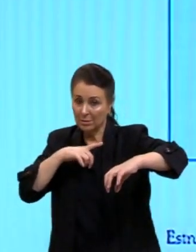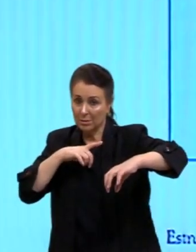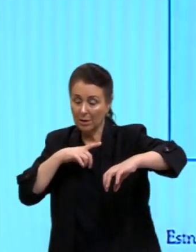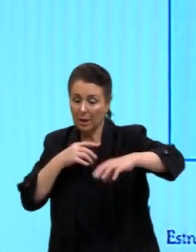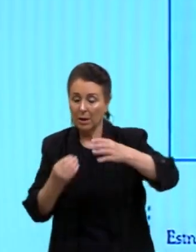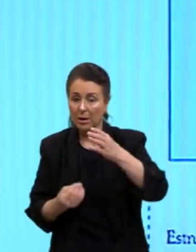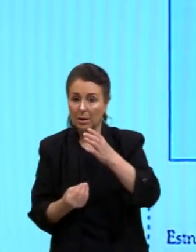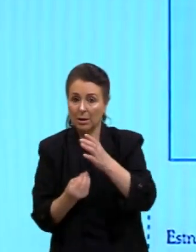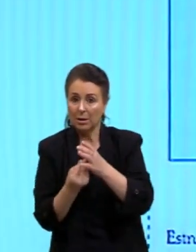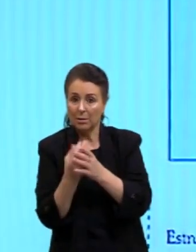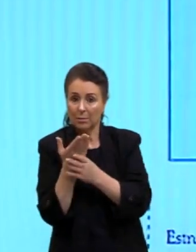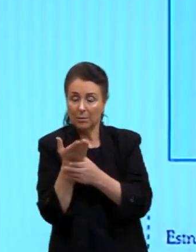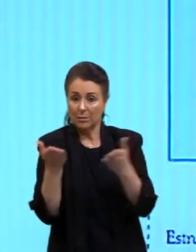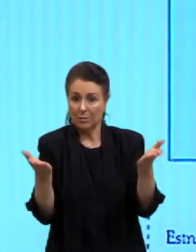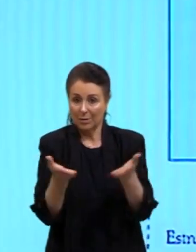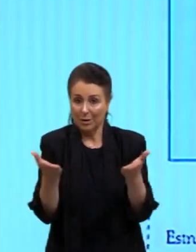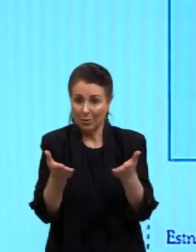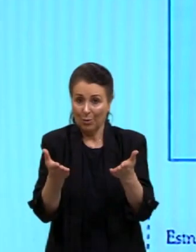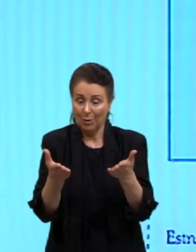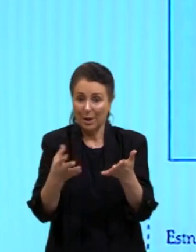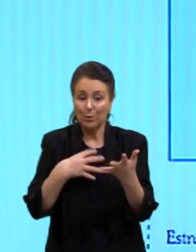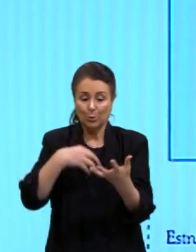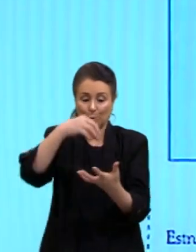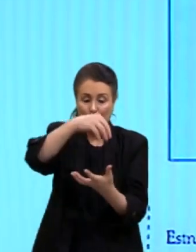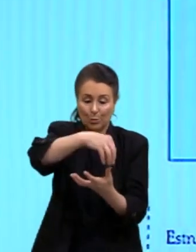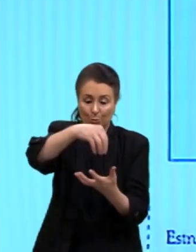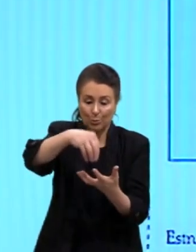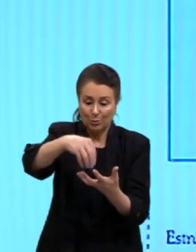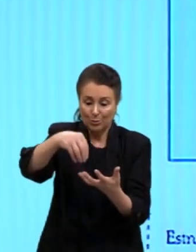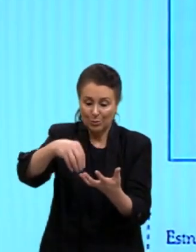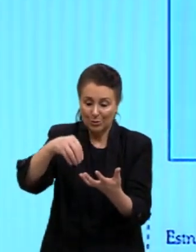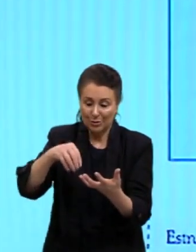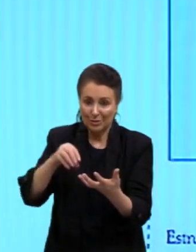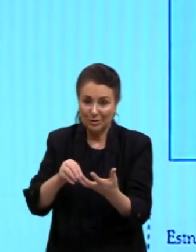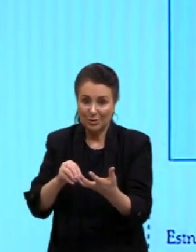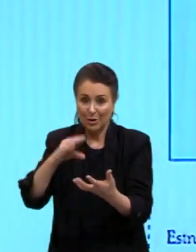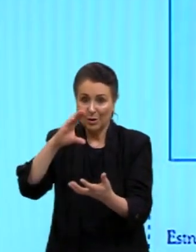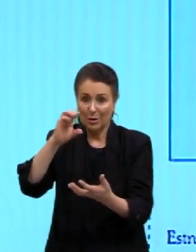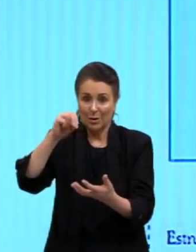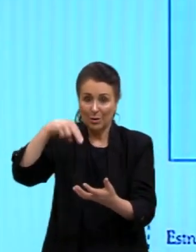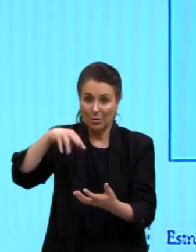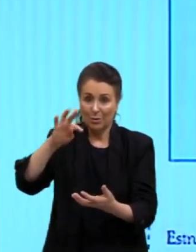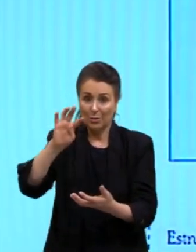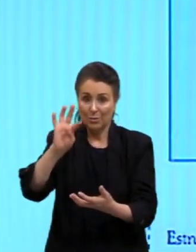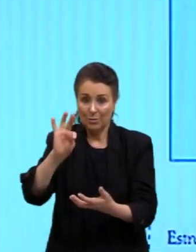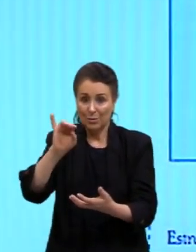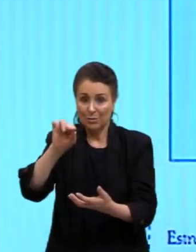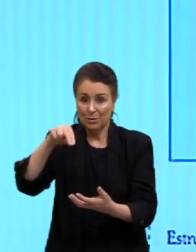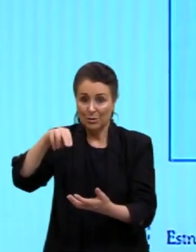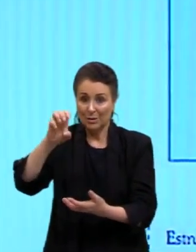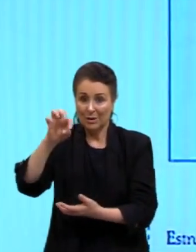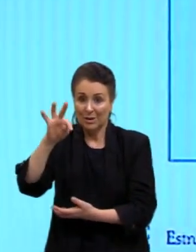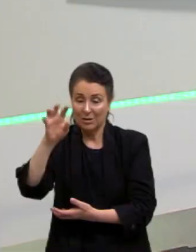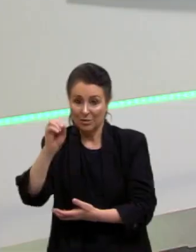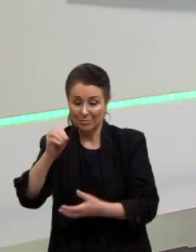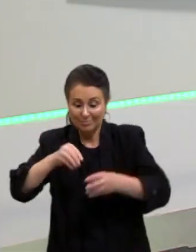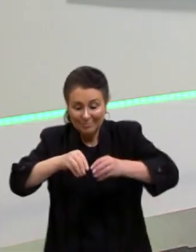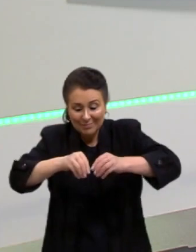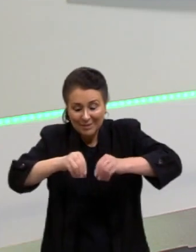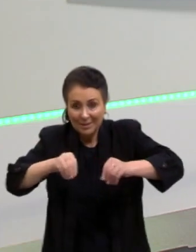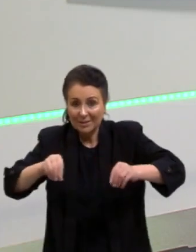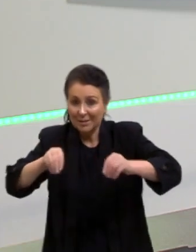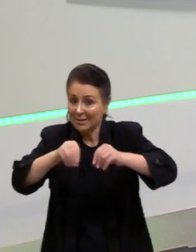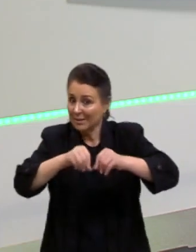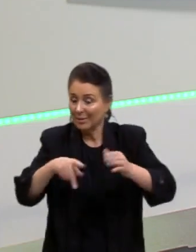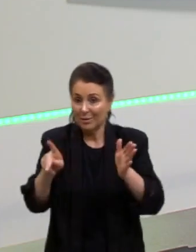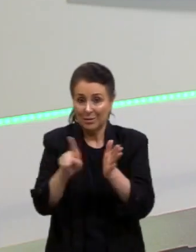atual dos nossos continentes, dessa massa de terra seca. Então, lembra disso